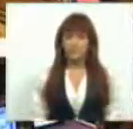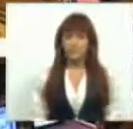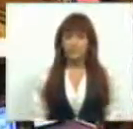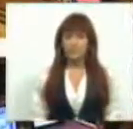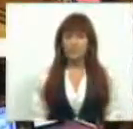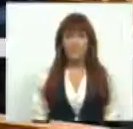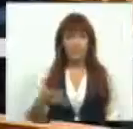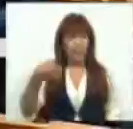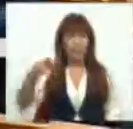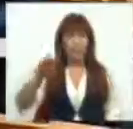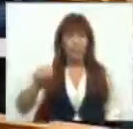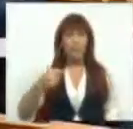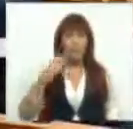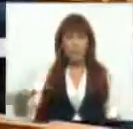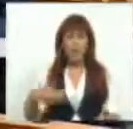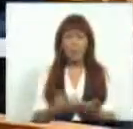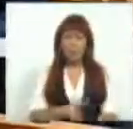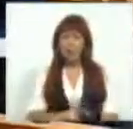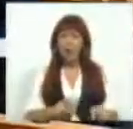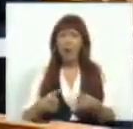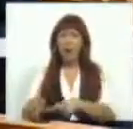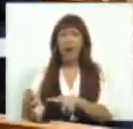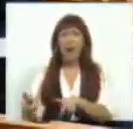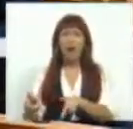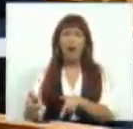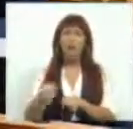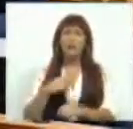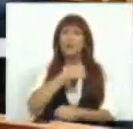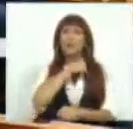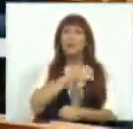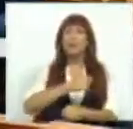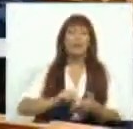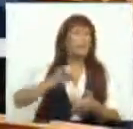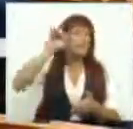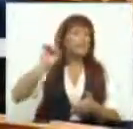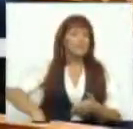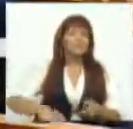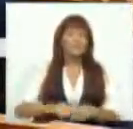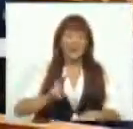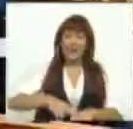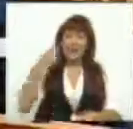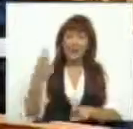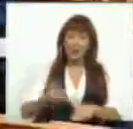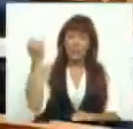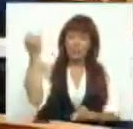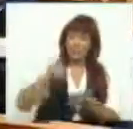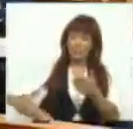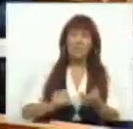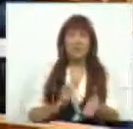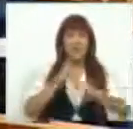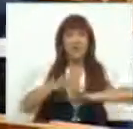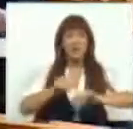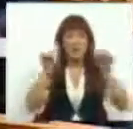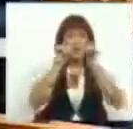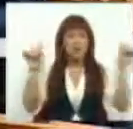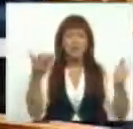O Partido Socialista propõe uma alteração que permite eliminar a dupla tributação, só que através de um